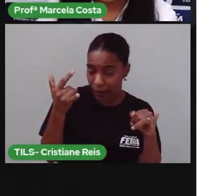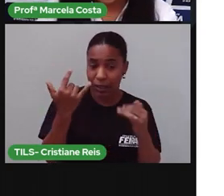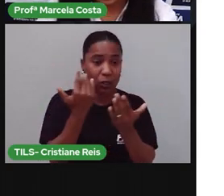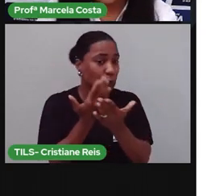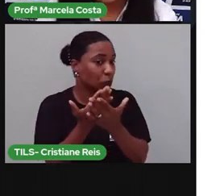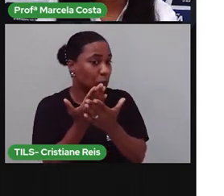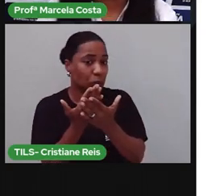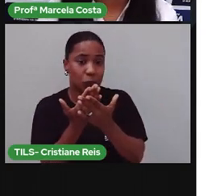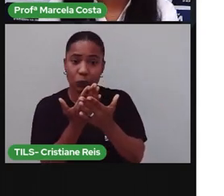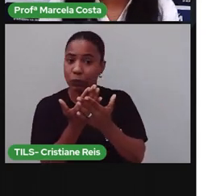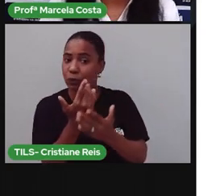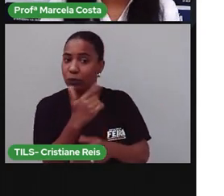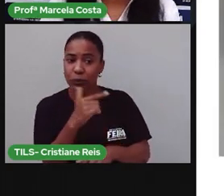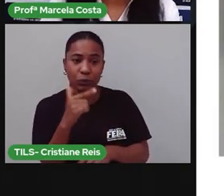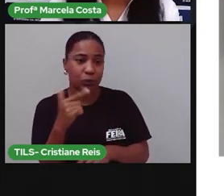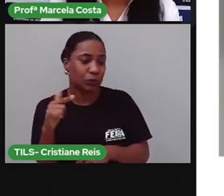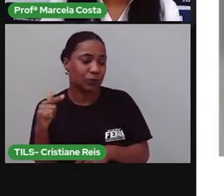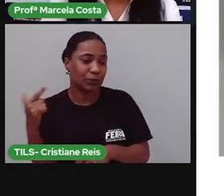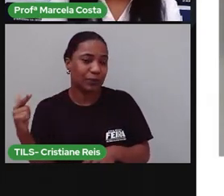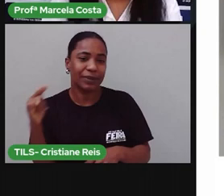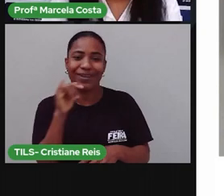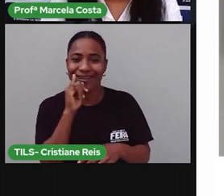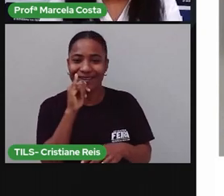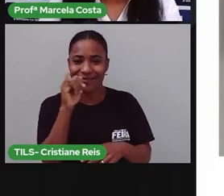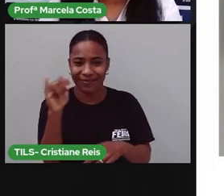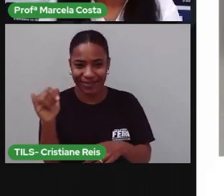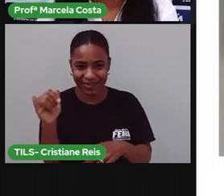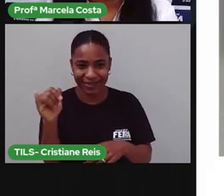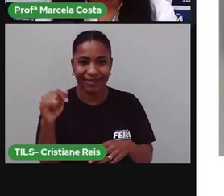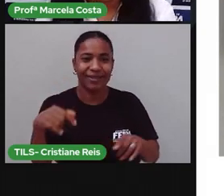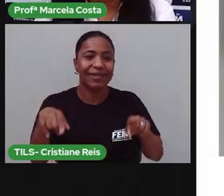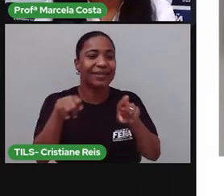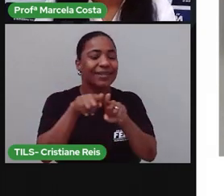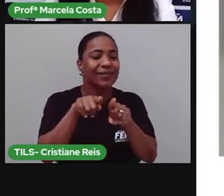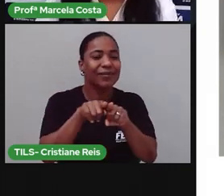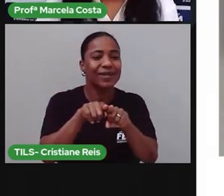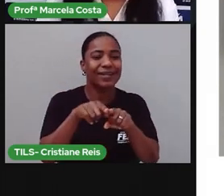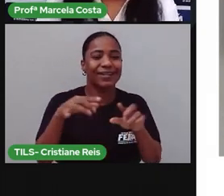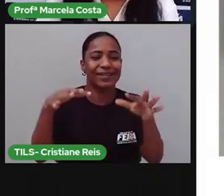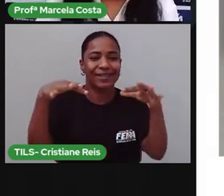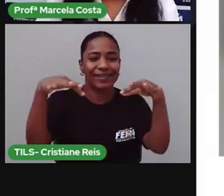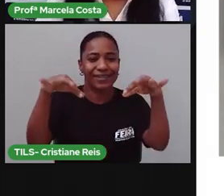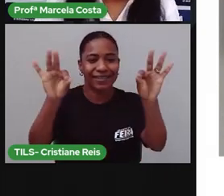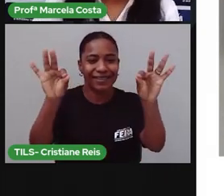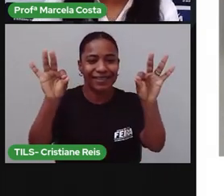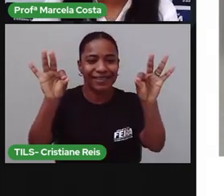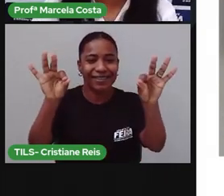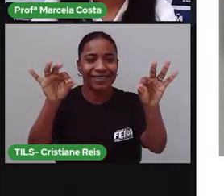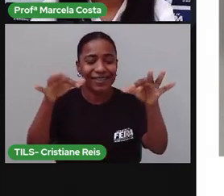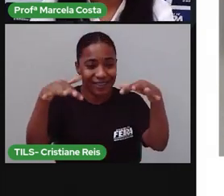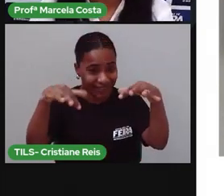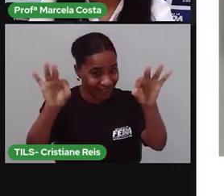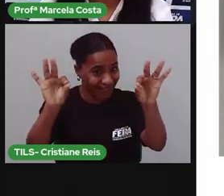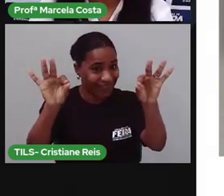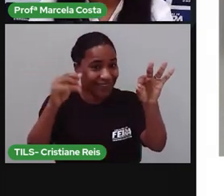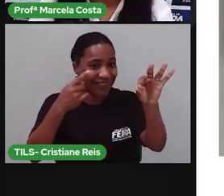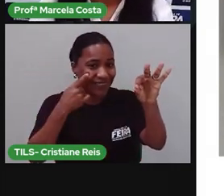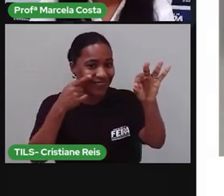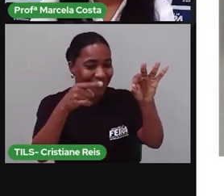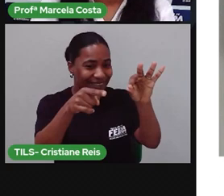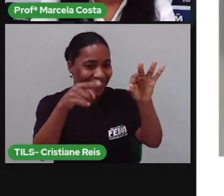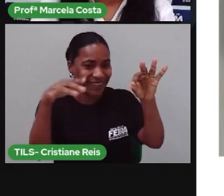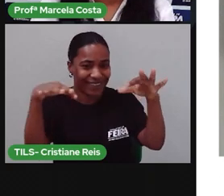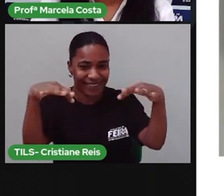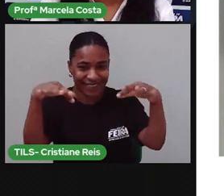São mensagens curtas, muito objetivas. Temos também um recado. Então, é uma mensagem curta,